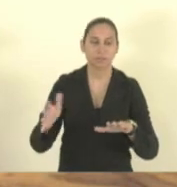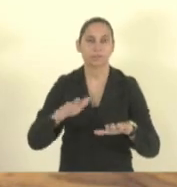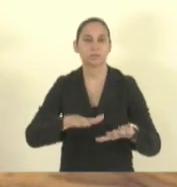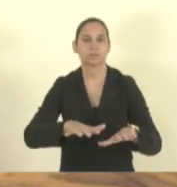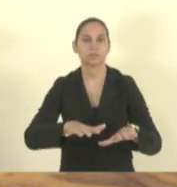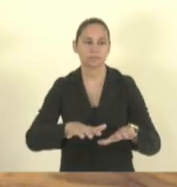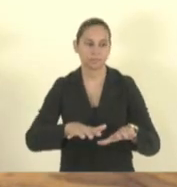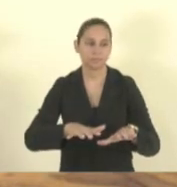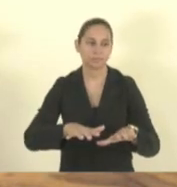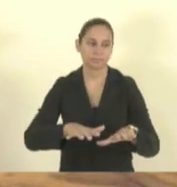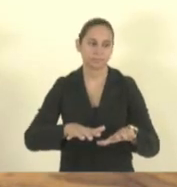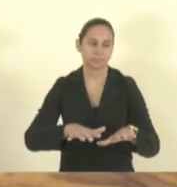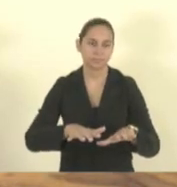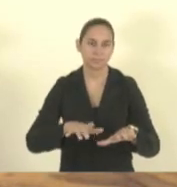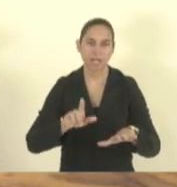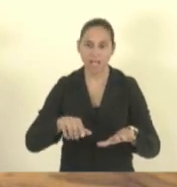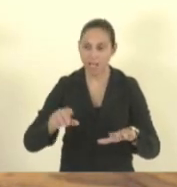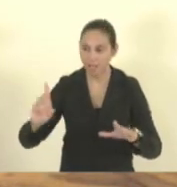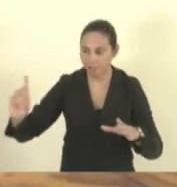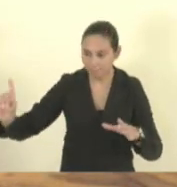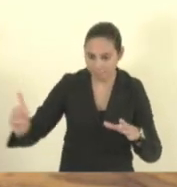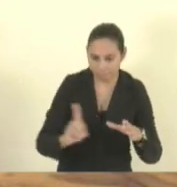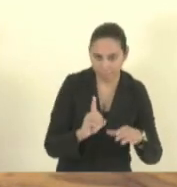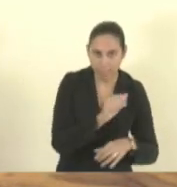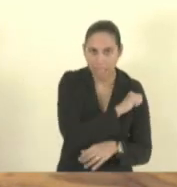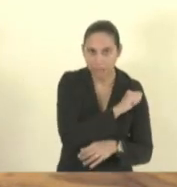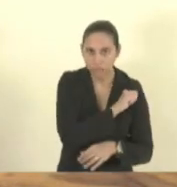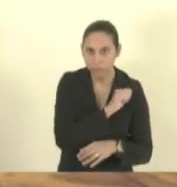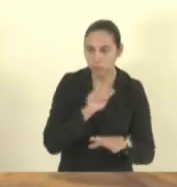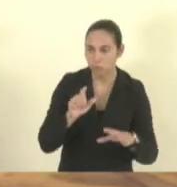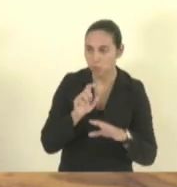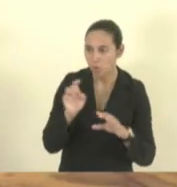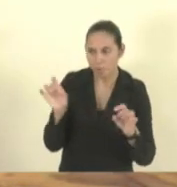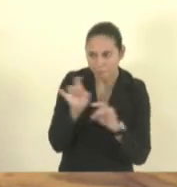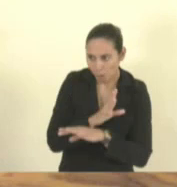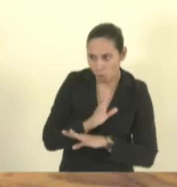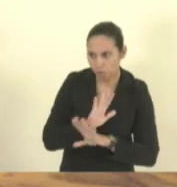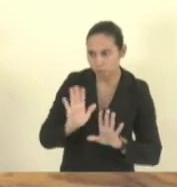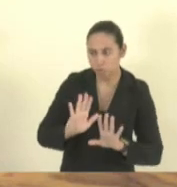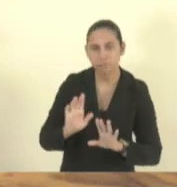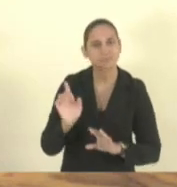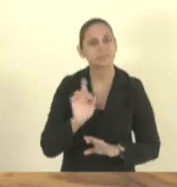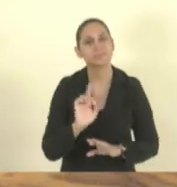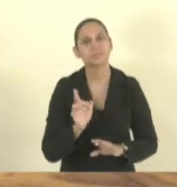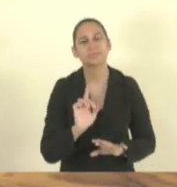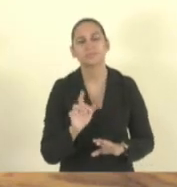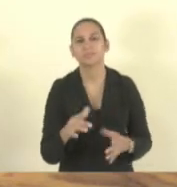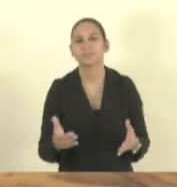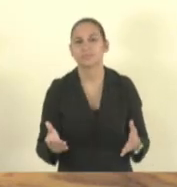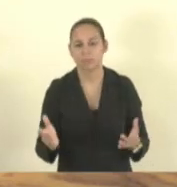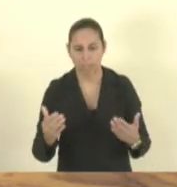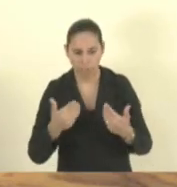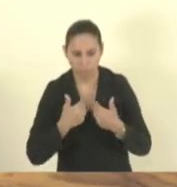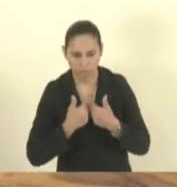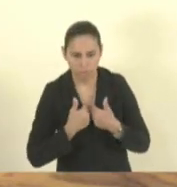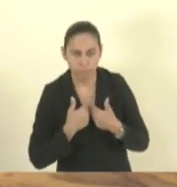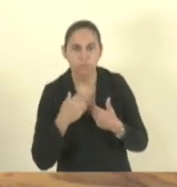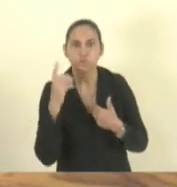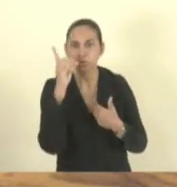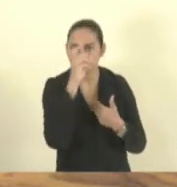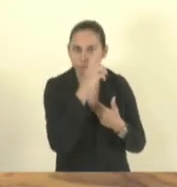Incluir não é só receber esse aluno. Não é só o autista que tem dificuldade de aprendizado.